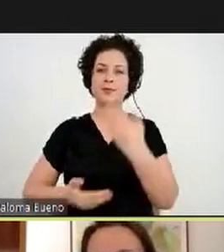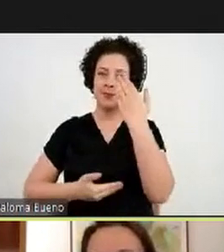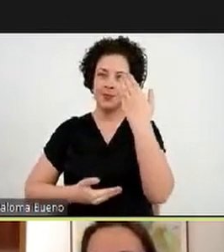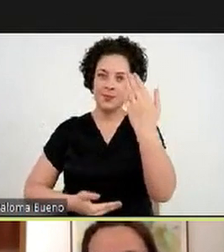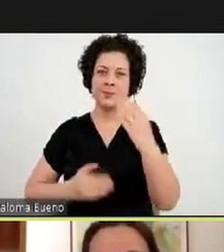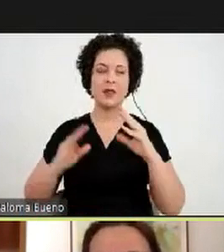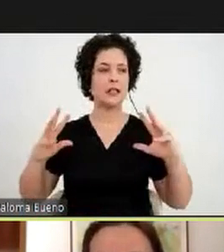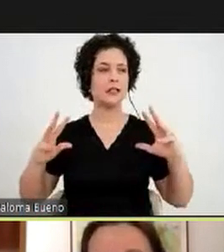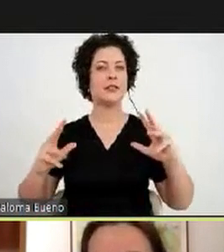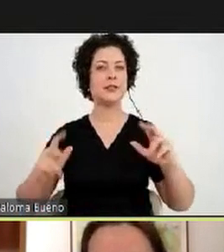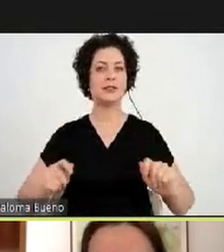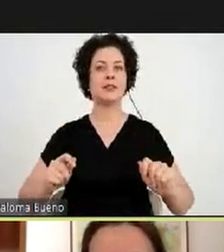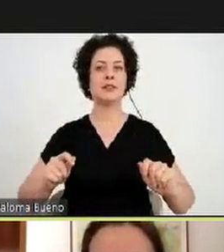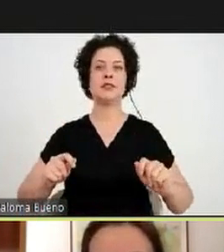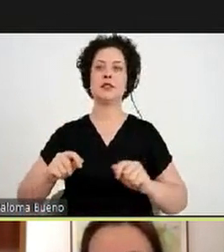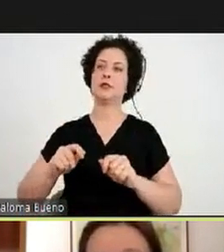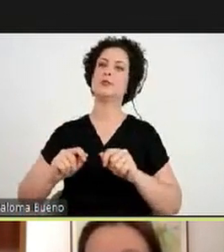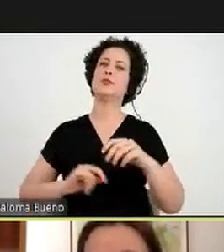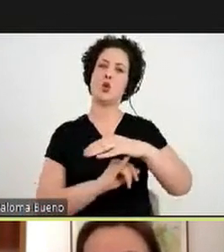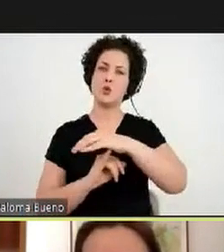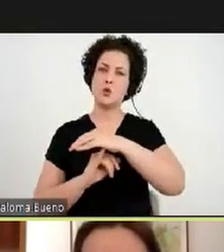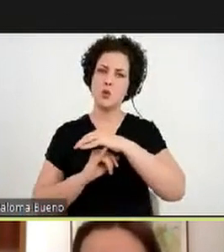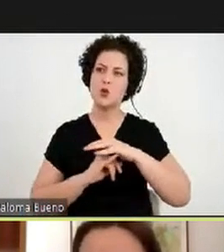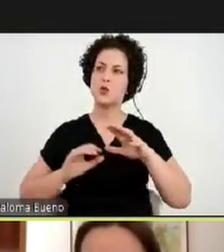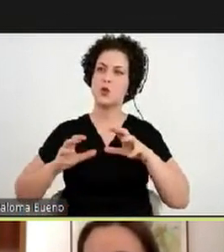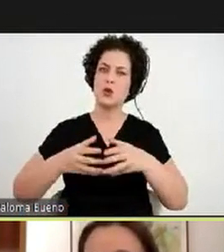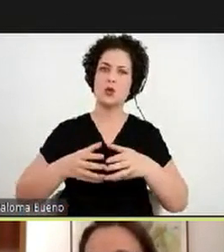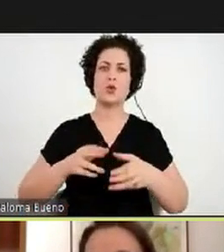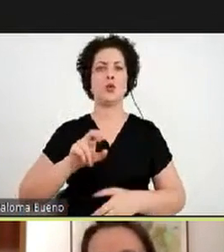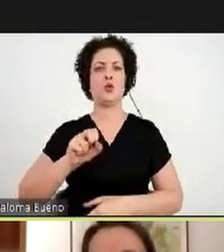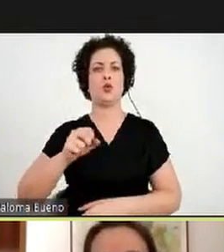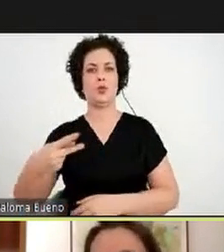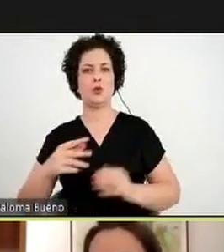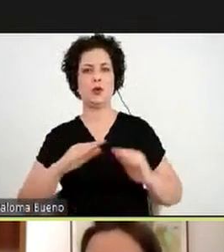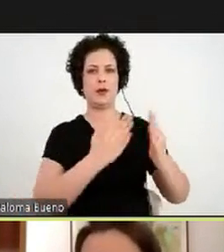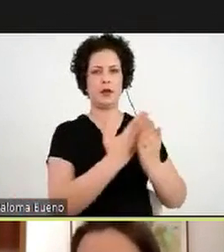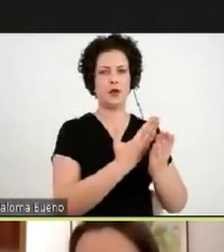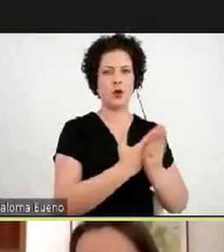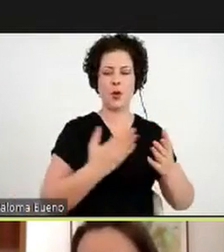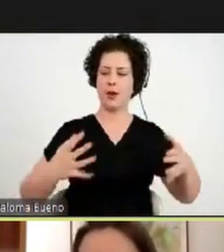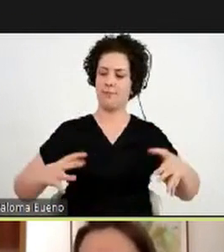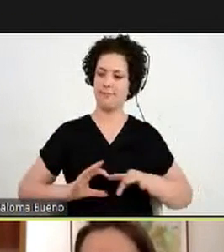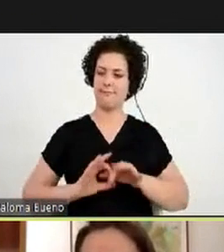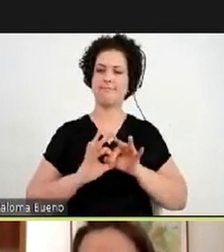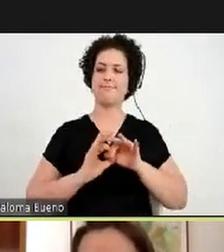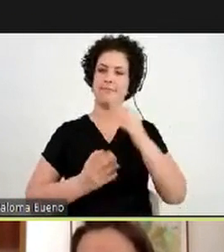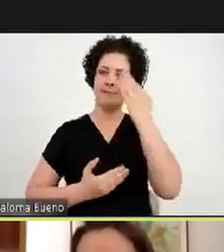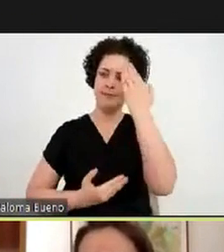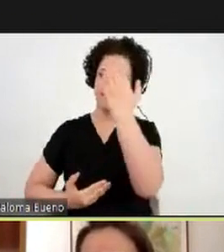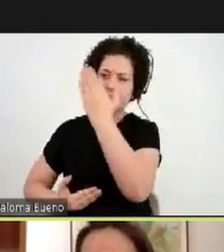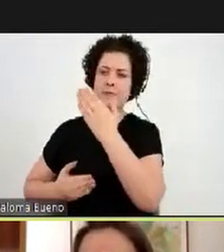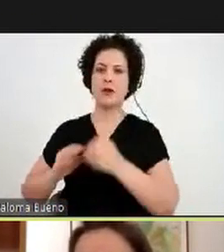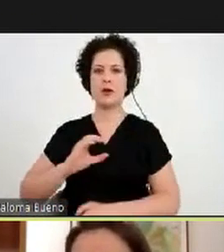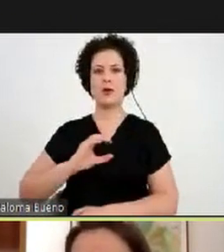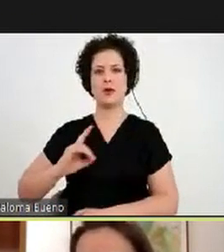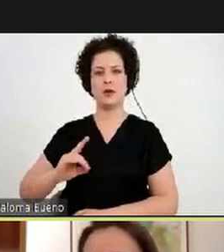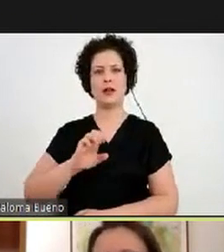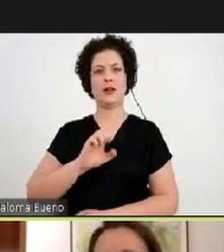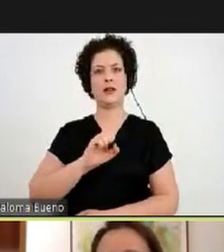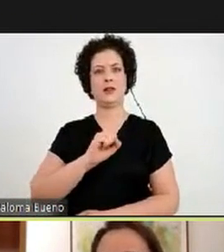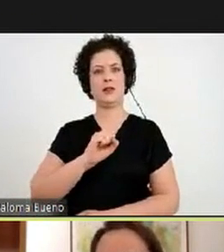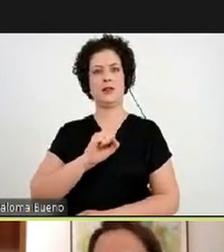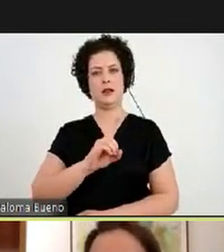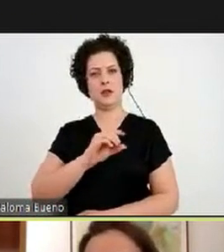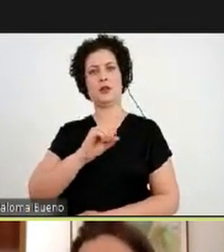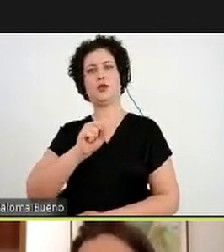a todas as instituições que participam do Encontro USP, escola, e aqui ao coordenador do educativo, Edson Leite, a Carmen Aranha